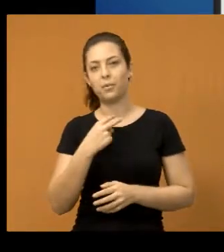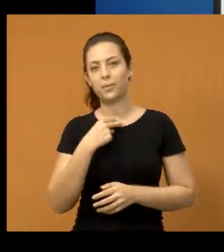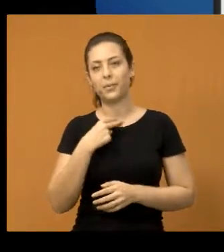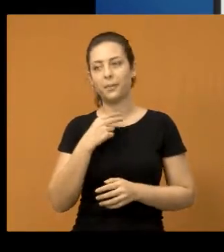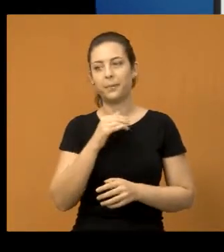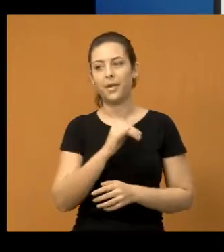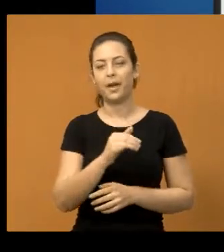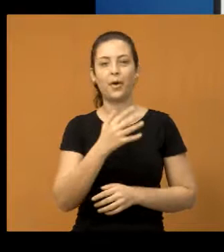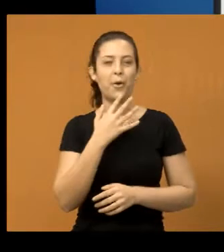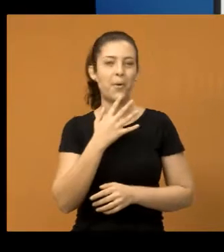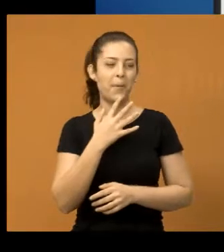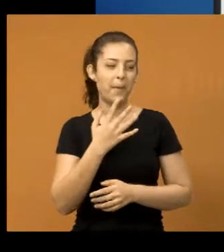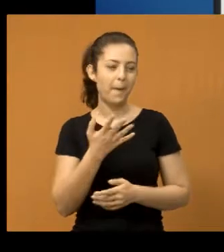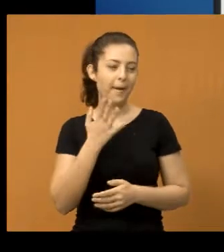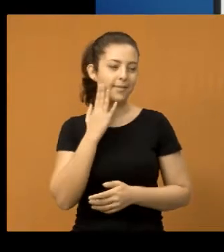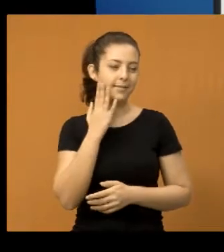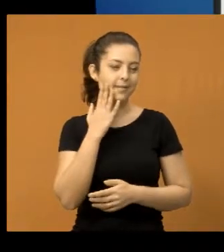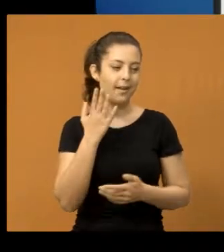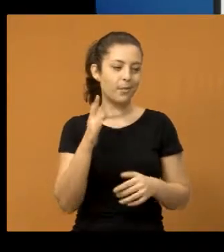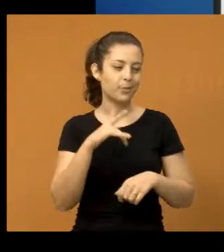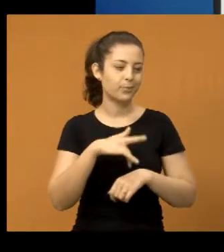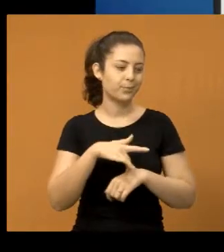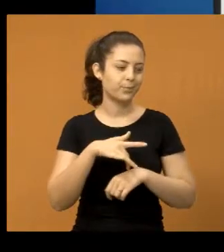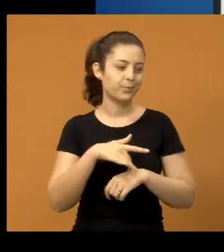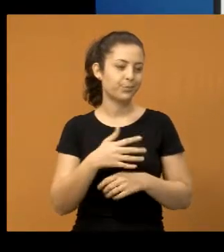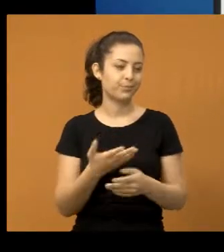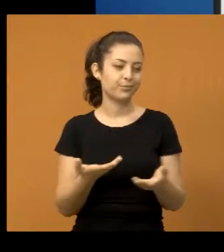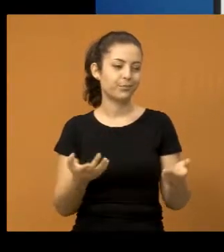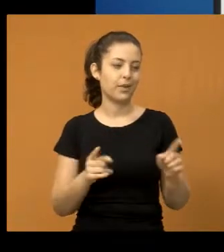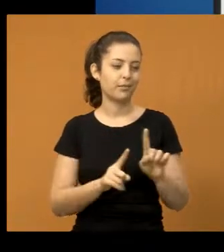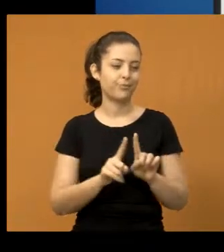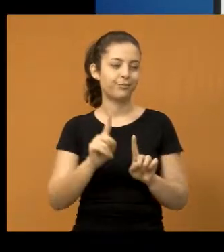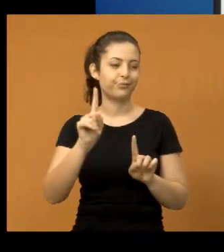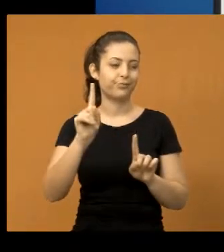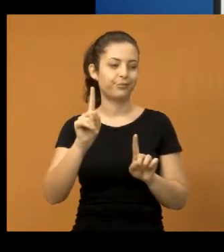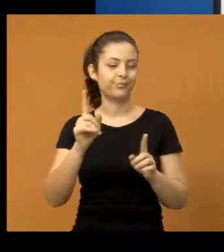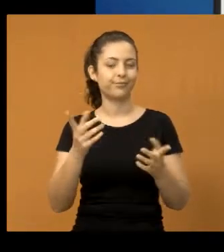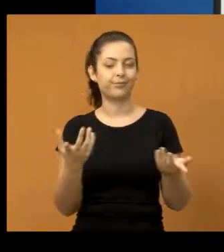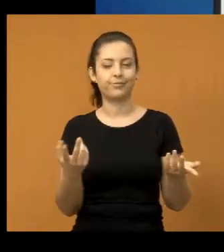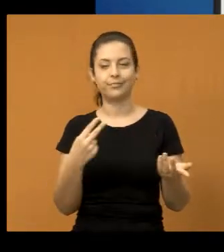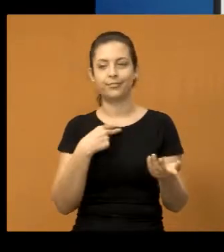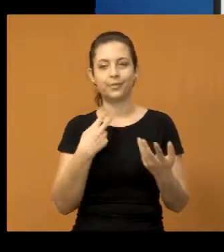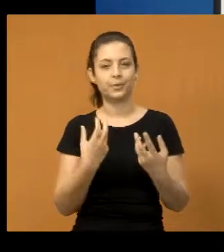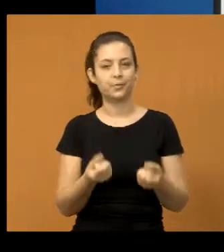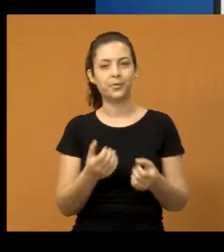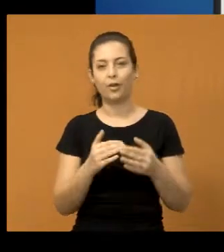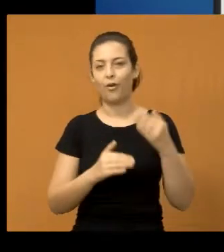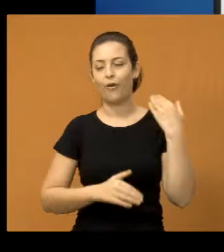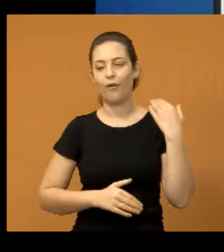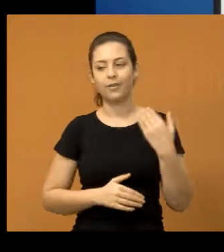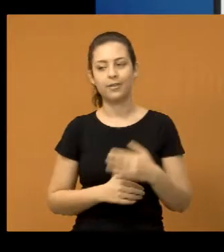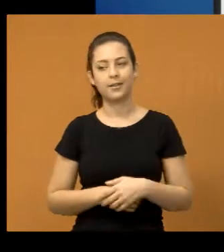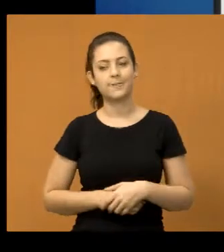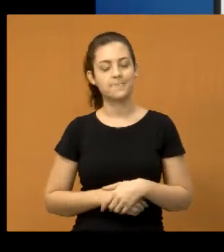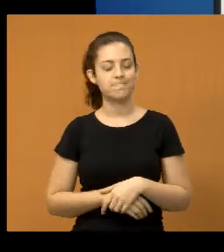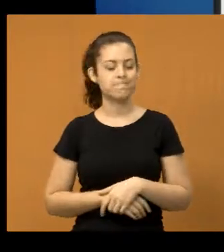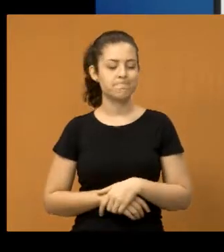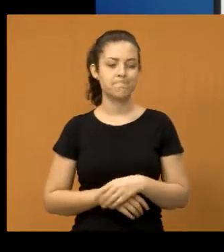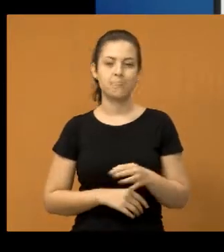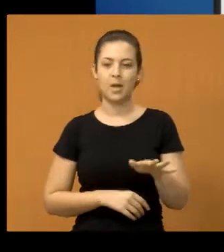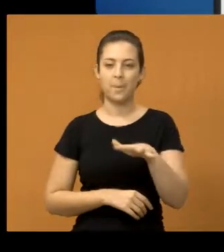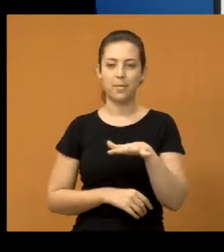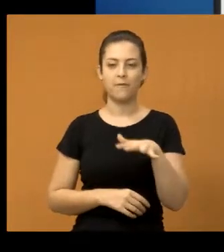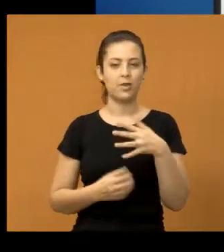todos conhecem, sabem disso. Então, é um absurdo esse aumento que eles estão querendo, que nós não vamos concordar, e, sem dúvida, a